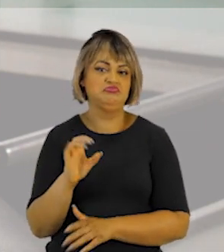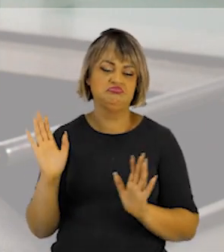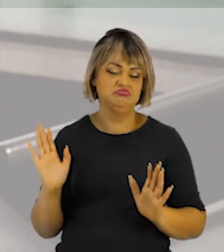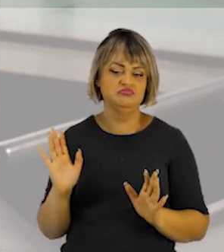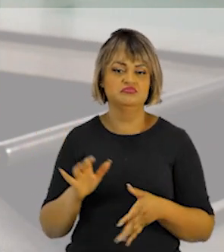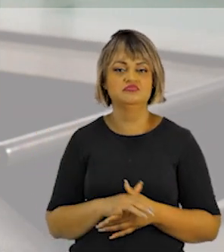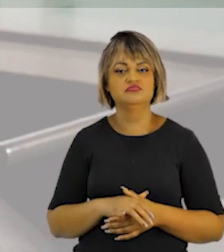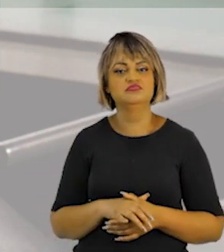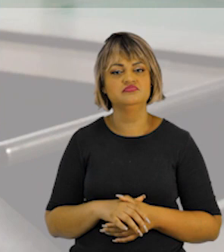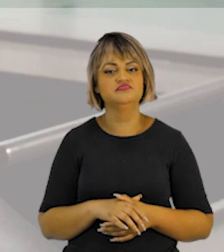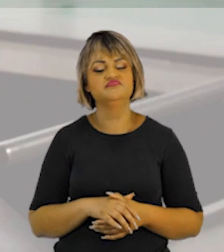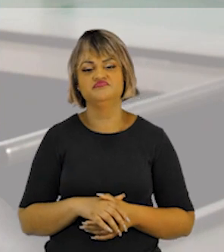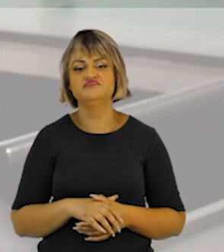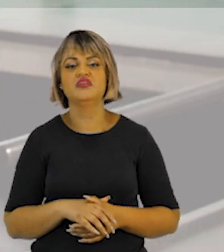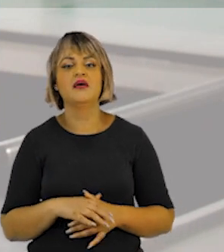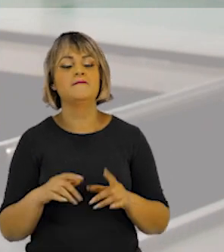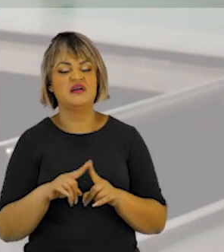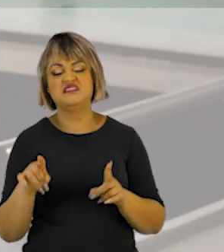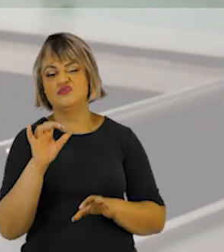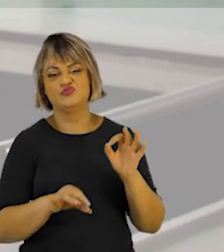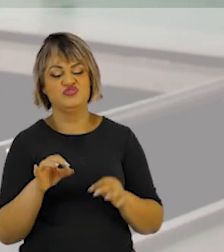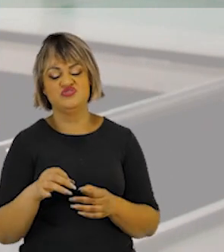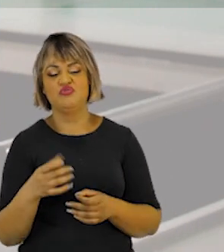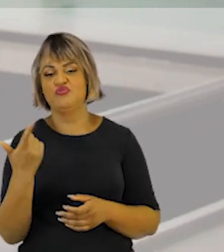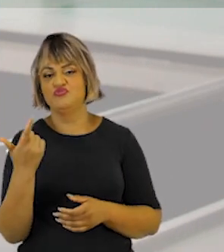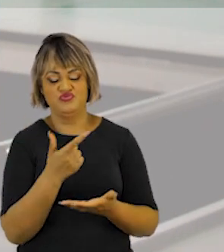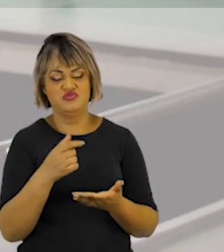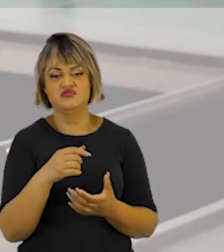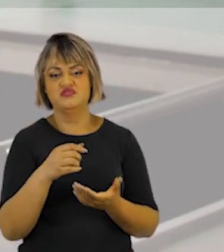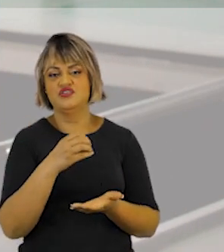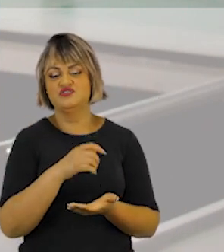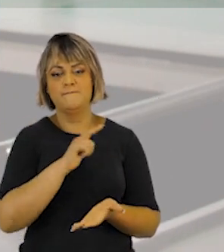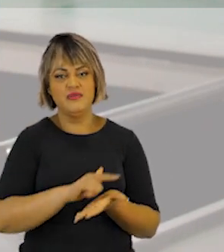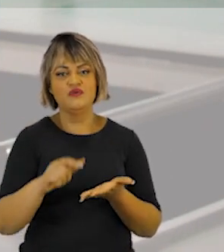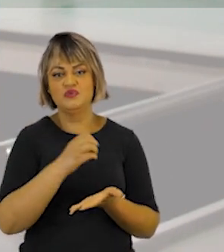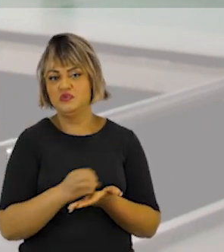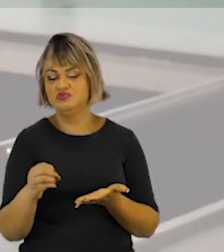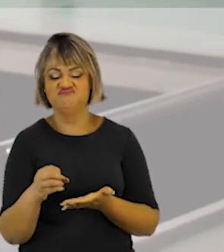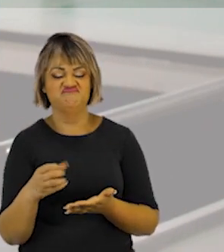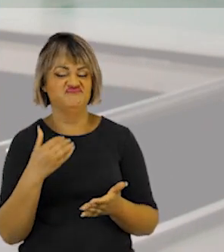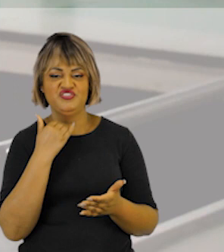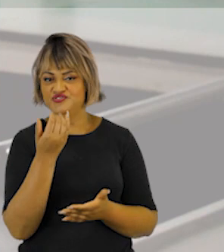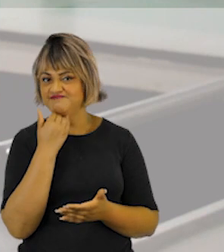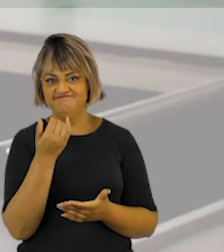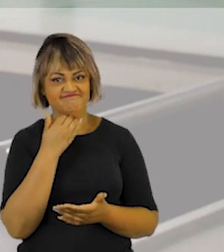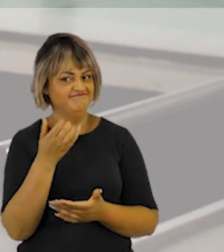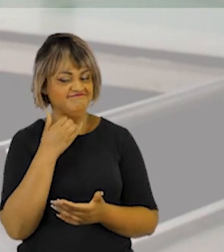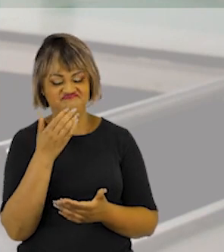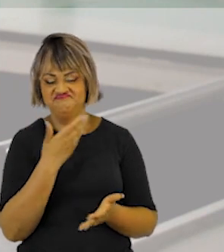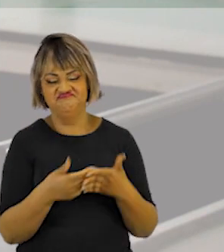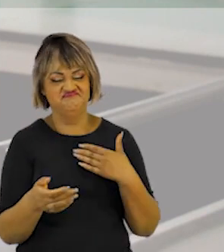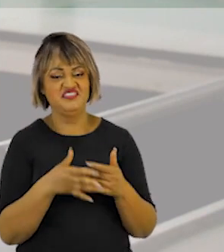e confirma, um candidato que não existe, mas juridicamente ambos são votos inválidos, que, repito, não